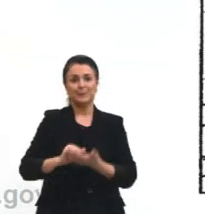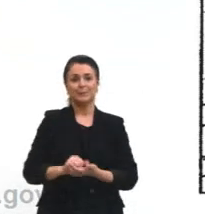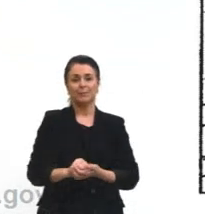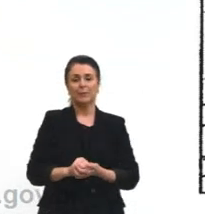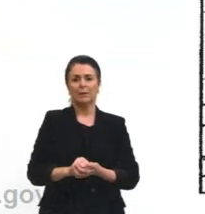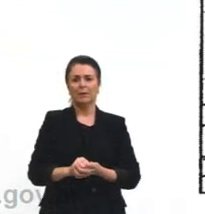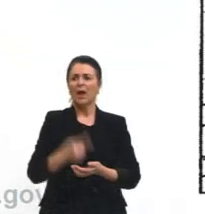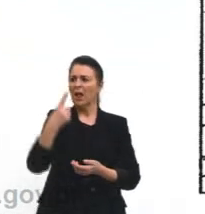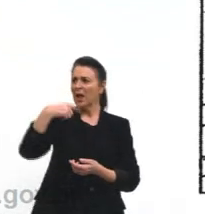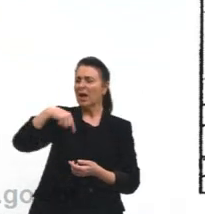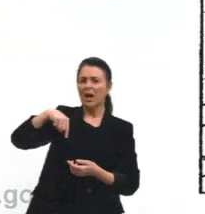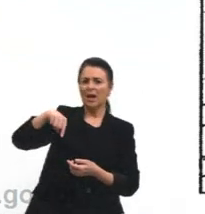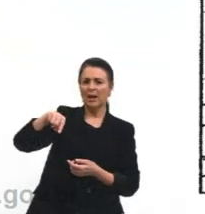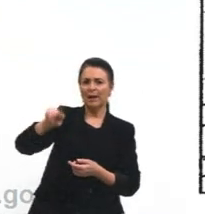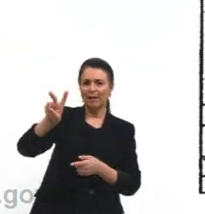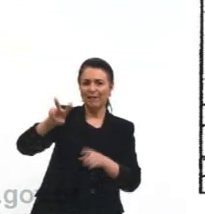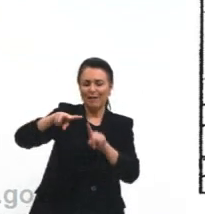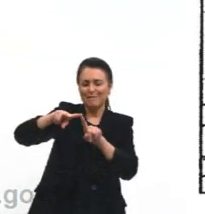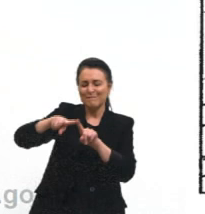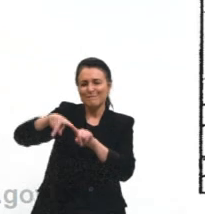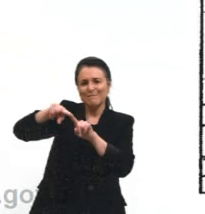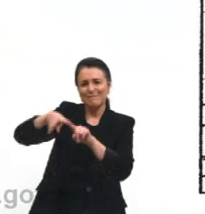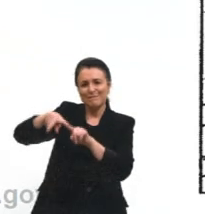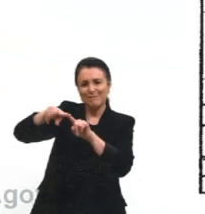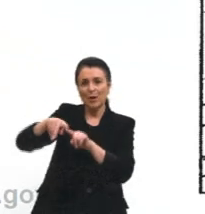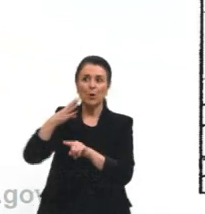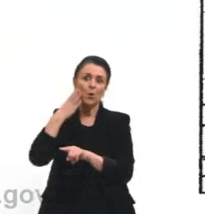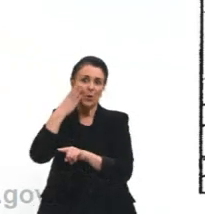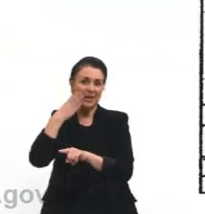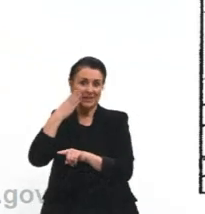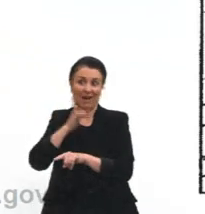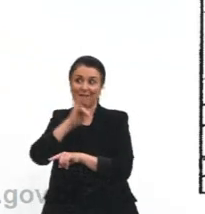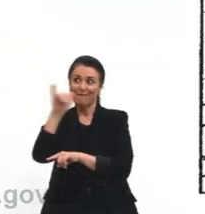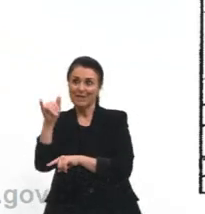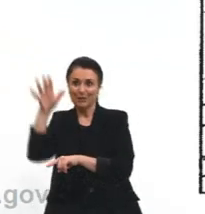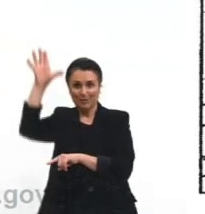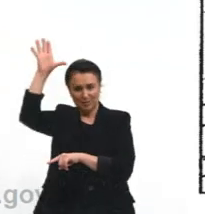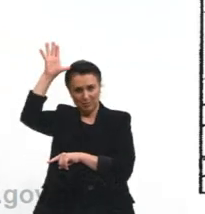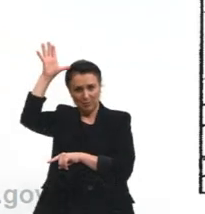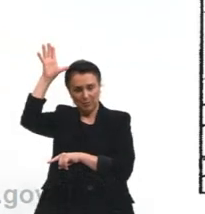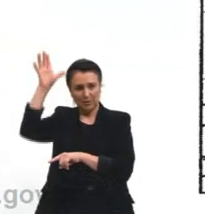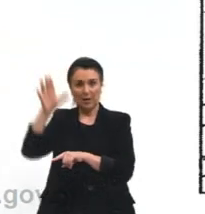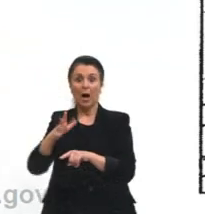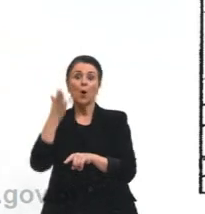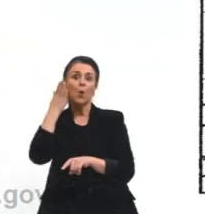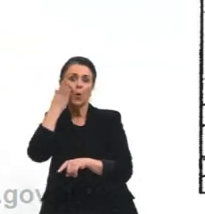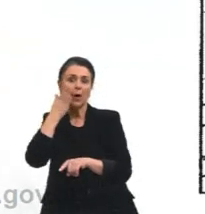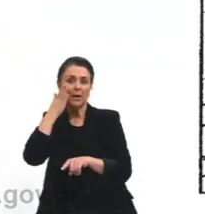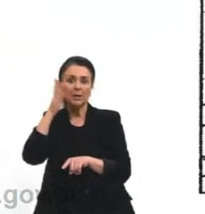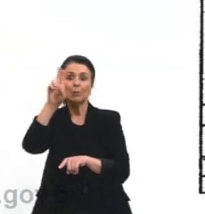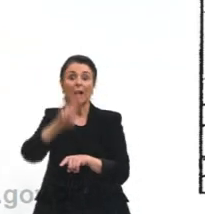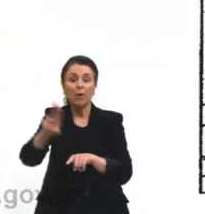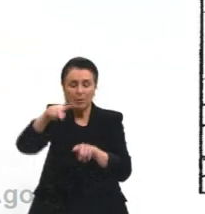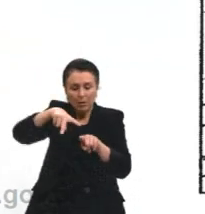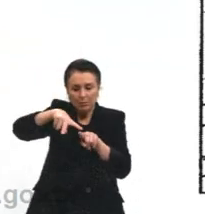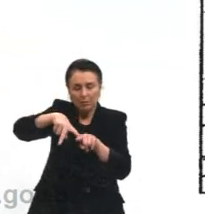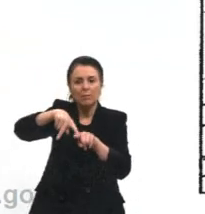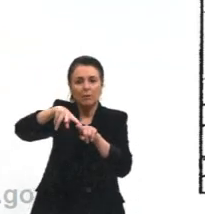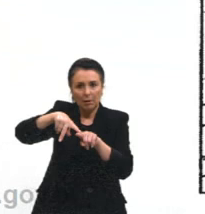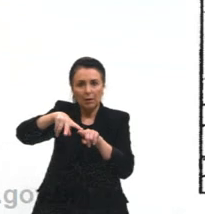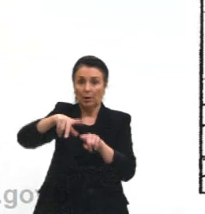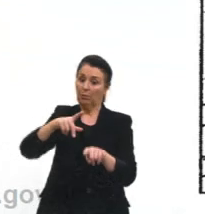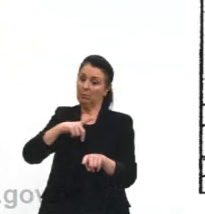Lá vai o as do skate. O Cascão fala para o Cebolinha. O Cascão está em cima de um skate e a princípio ele está se